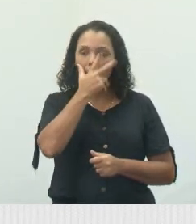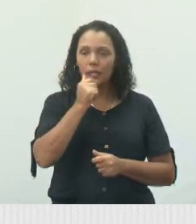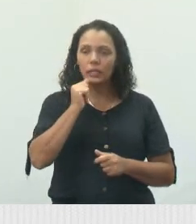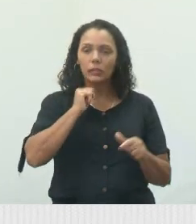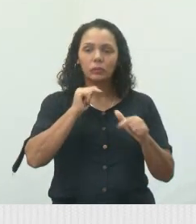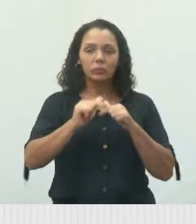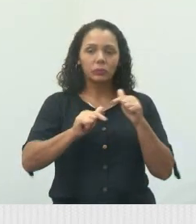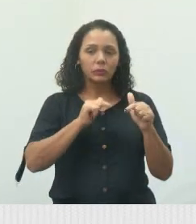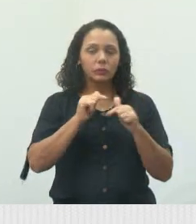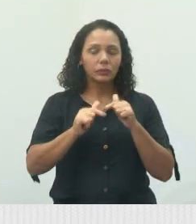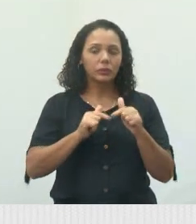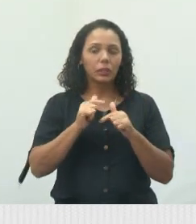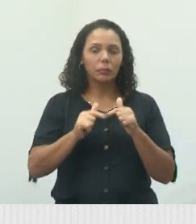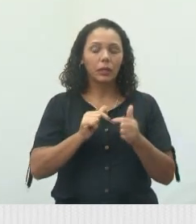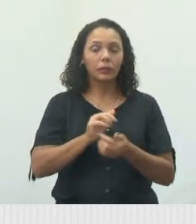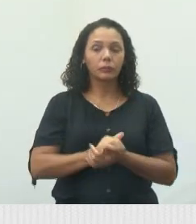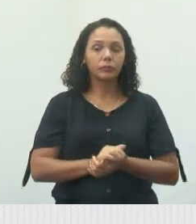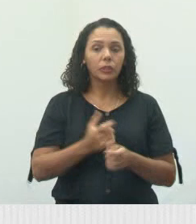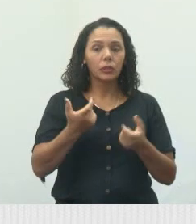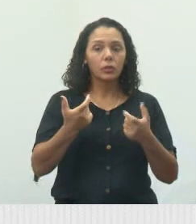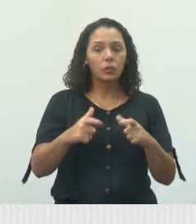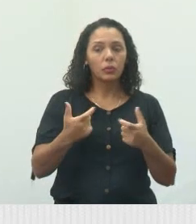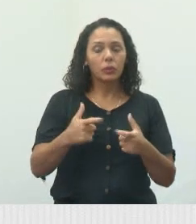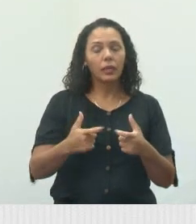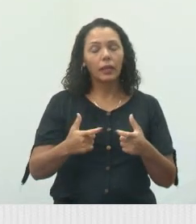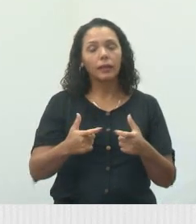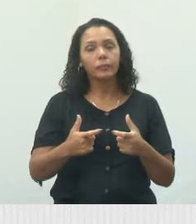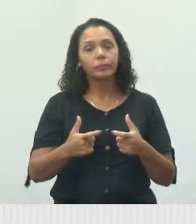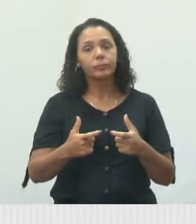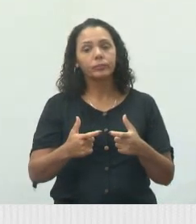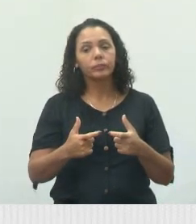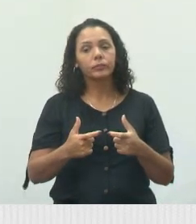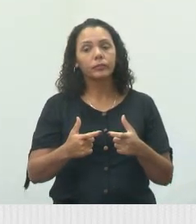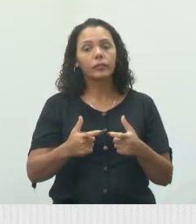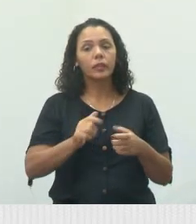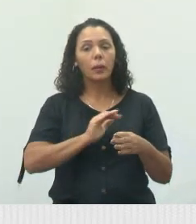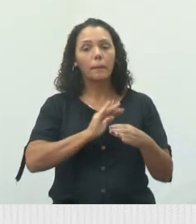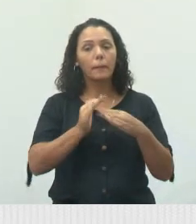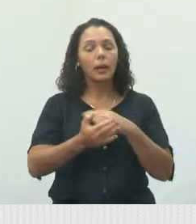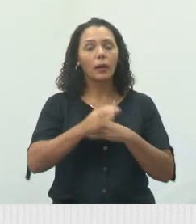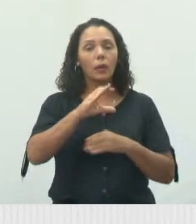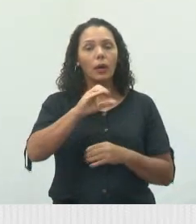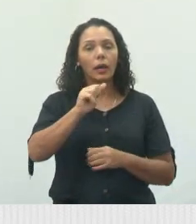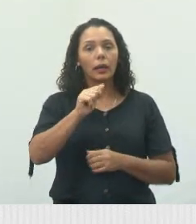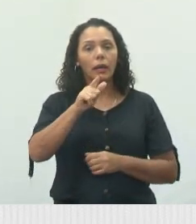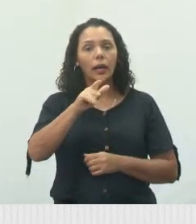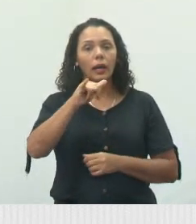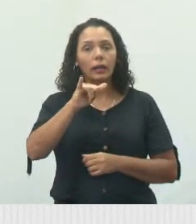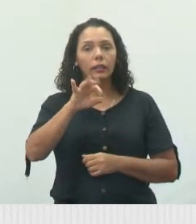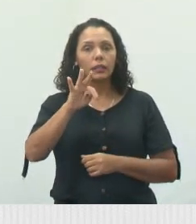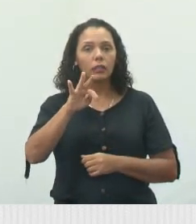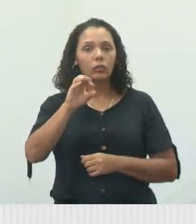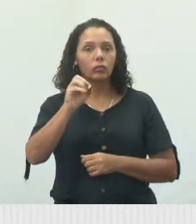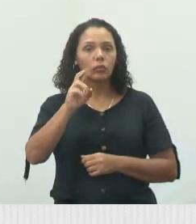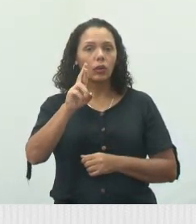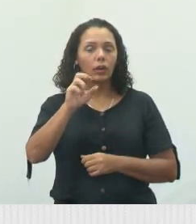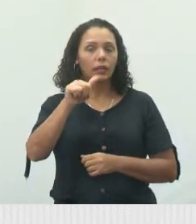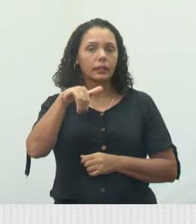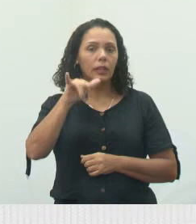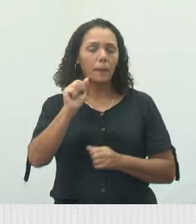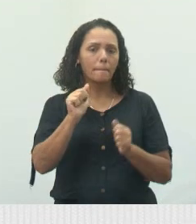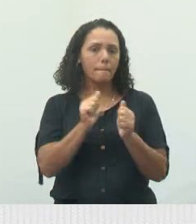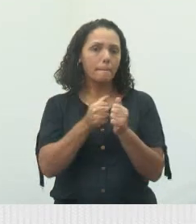lindo. E a sede da entidade está localizada lá no Parque Califórnia, pertinho da minha casa, e eu não conhecia.